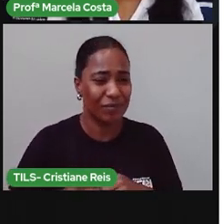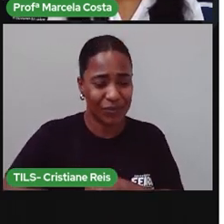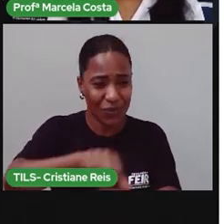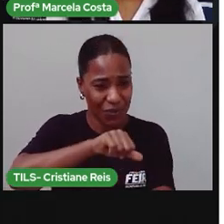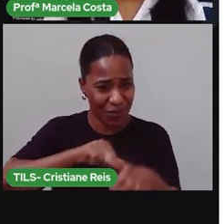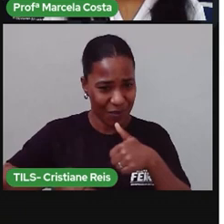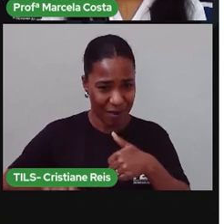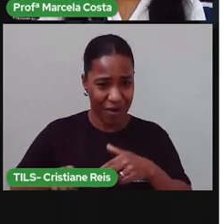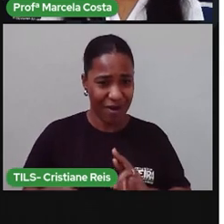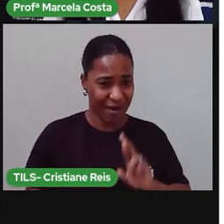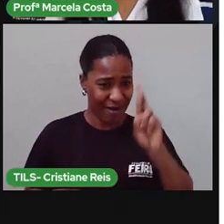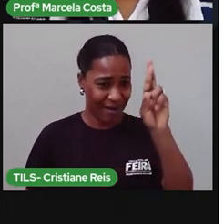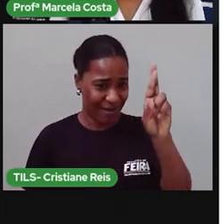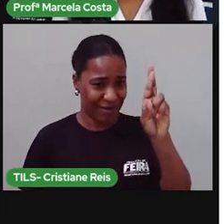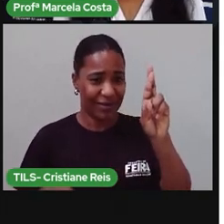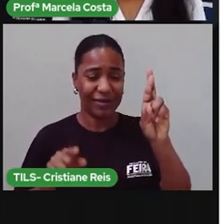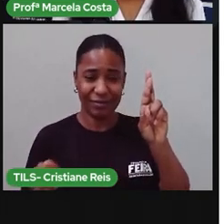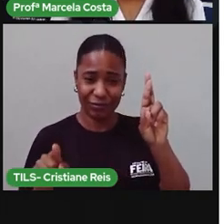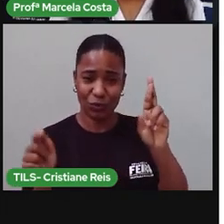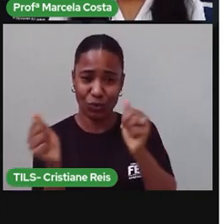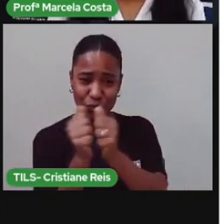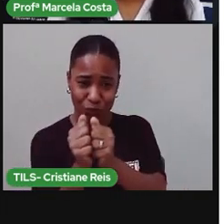sociais que Mônica fez?